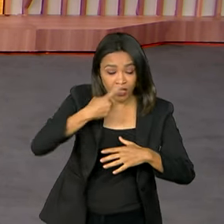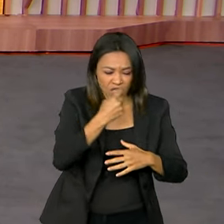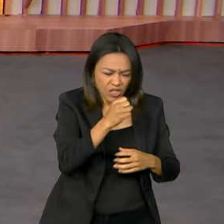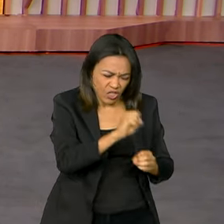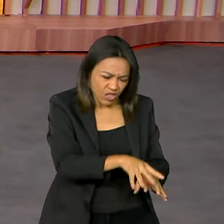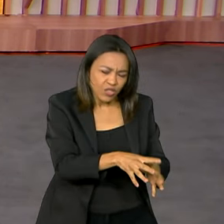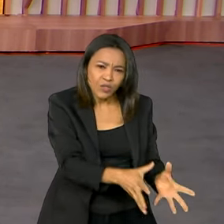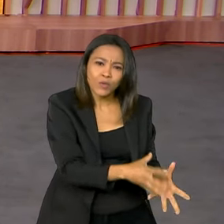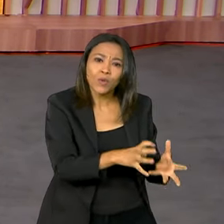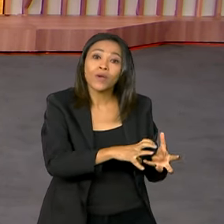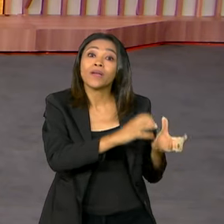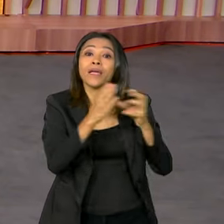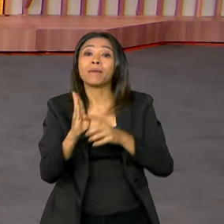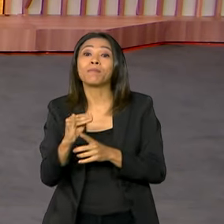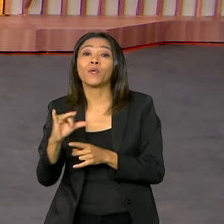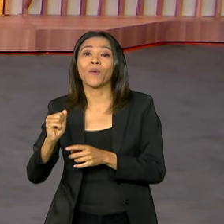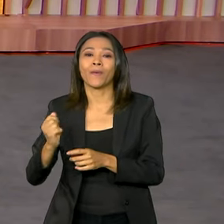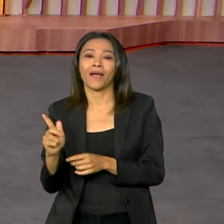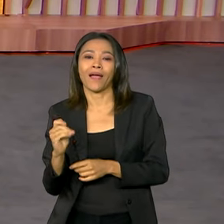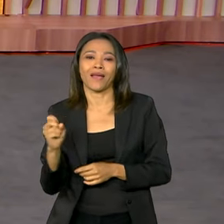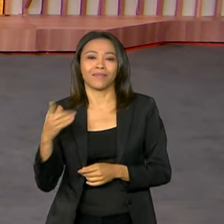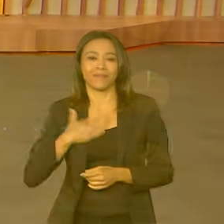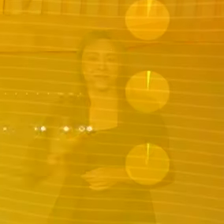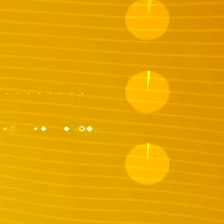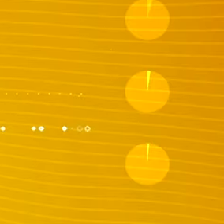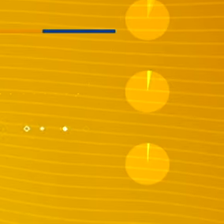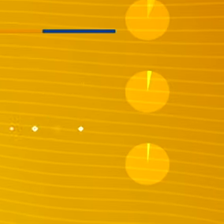orgânico em biogás. A gente volta já já.